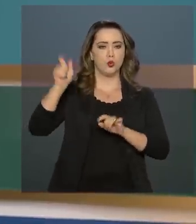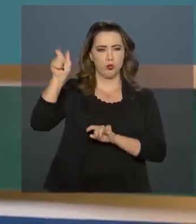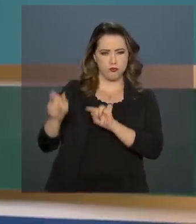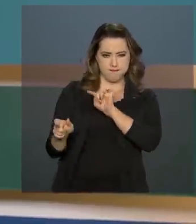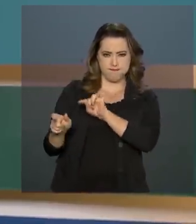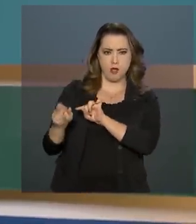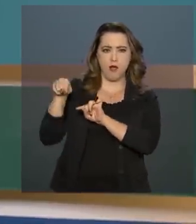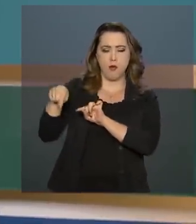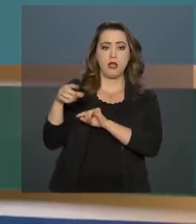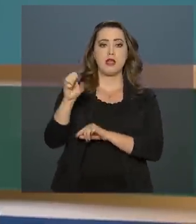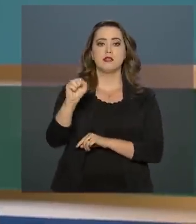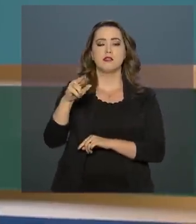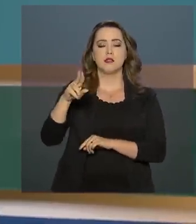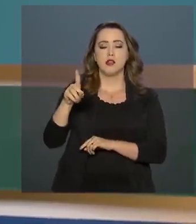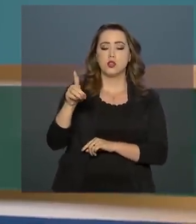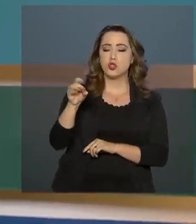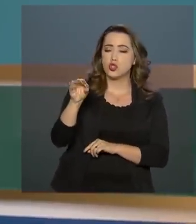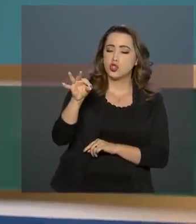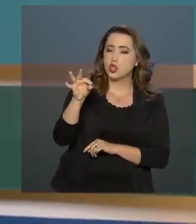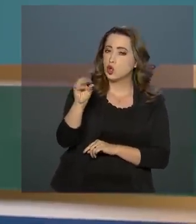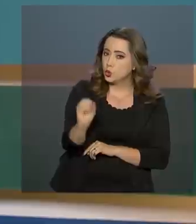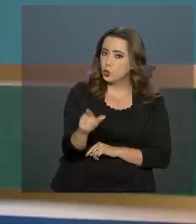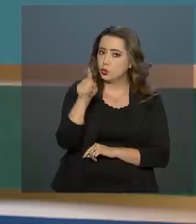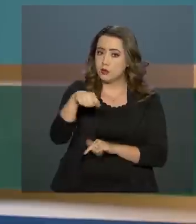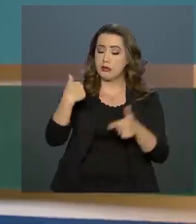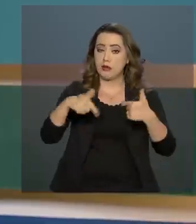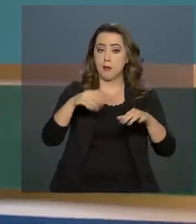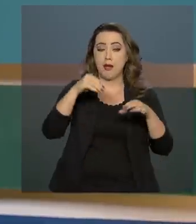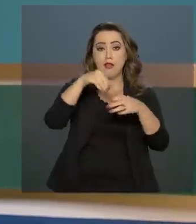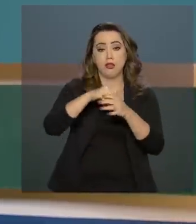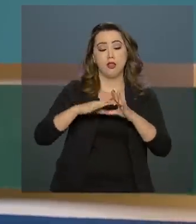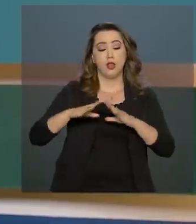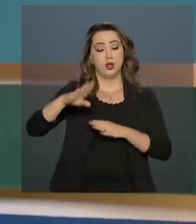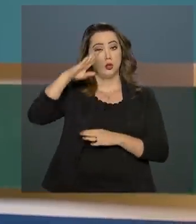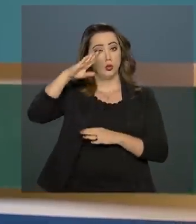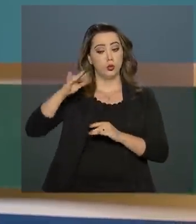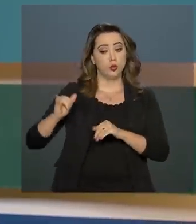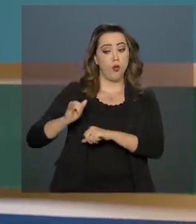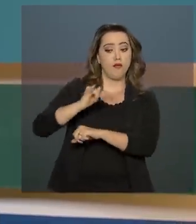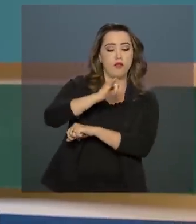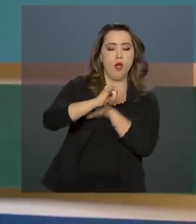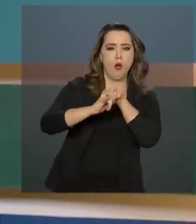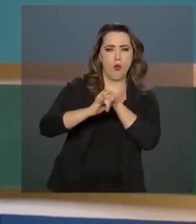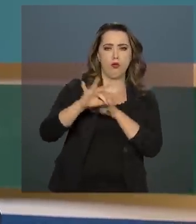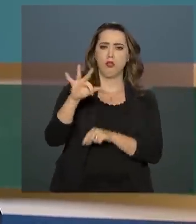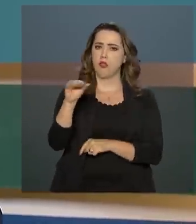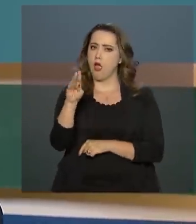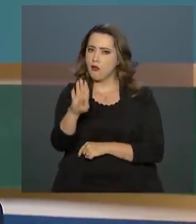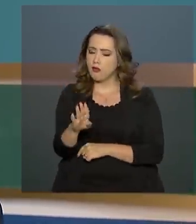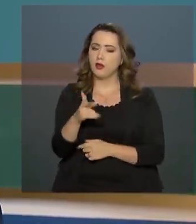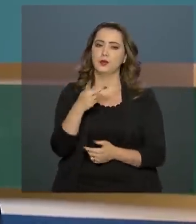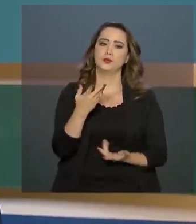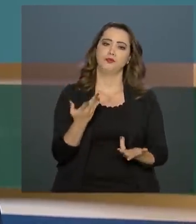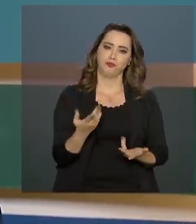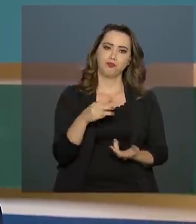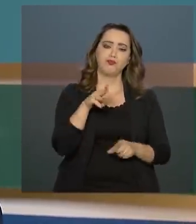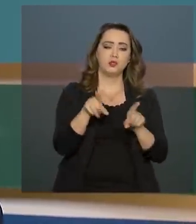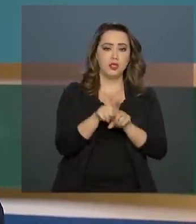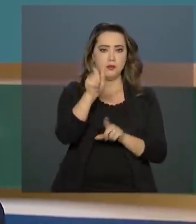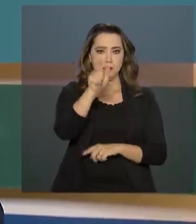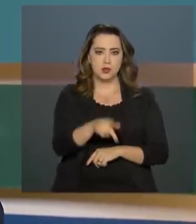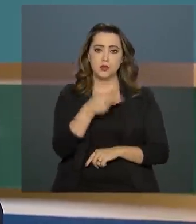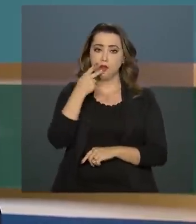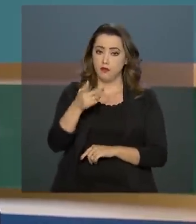exerce a função de comissário de bordo. O porta-voz da FAB, Daniel Oliveira, destacou que as medidas de prevenção a este tipo de crime